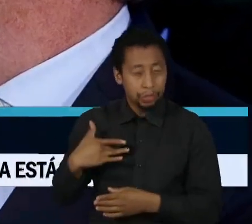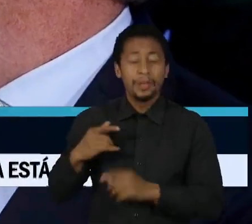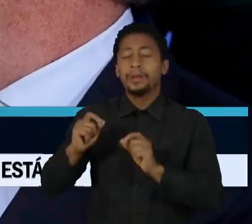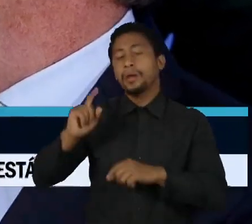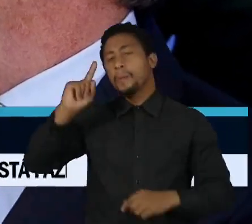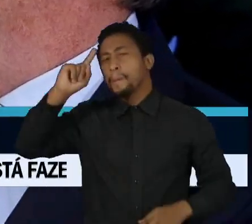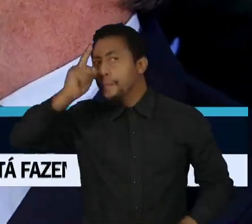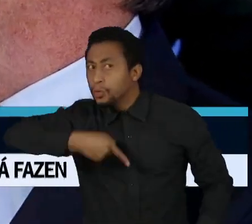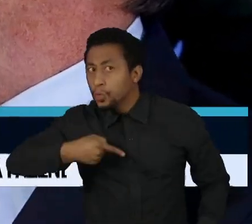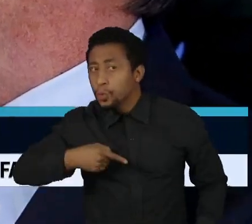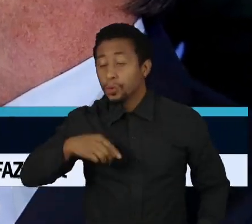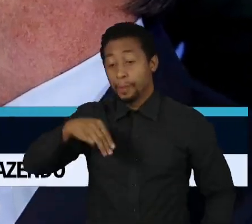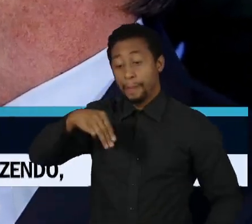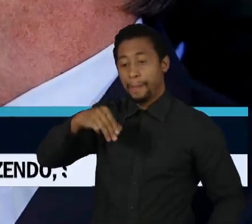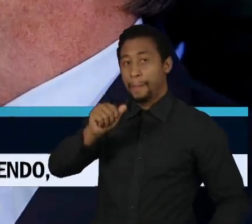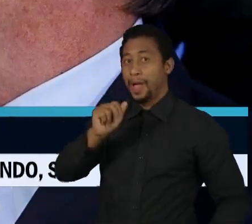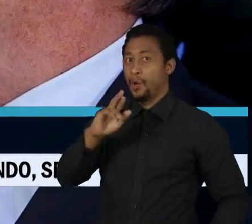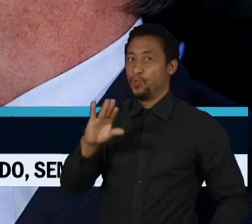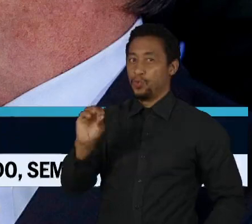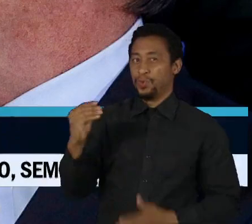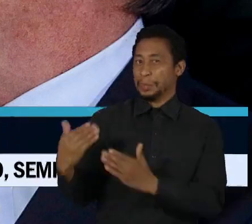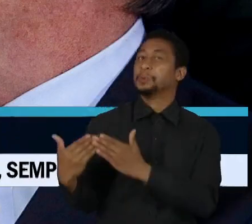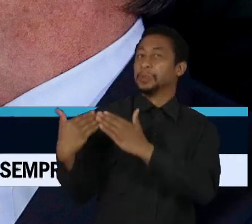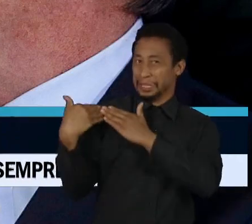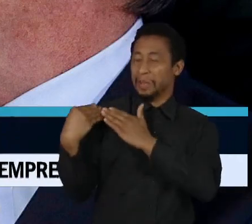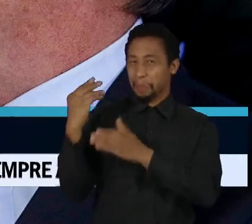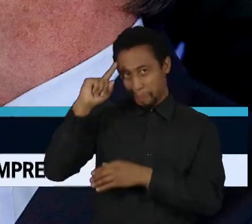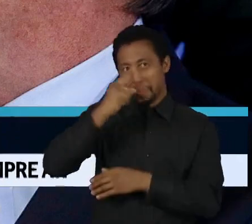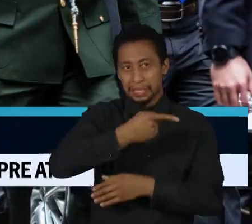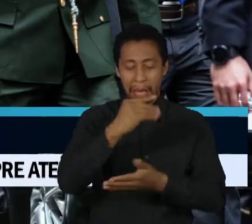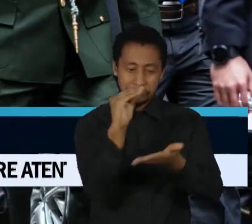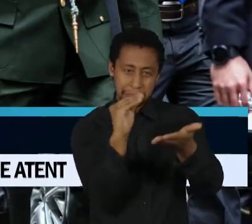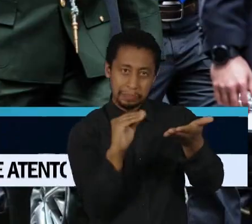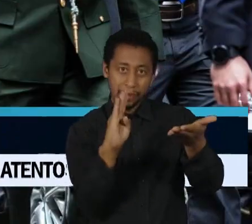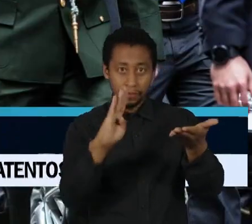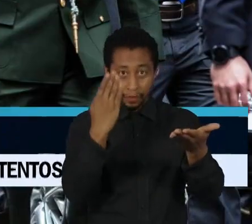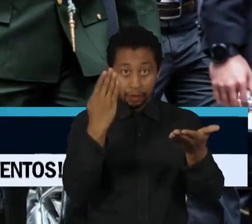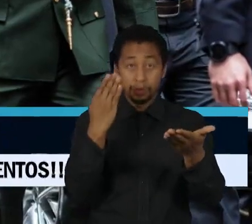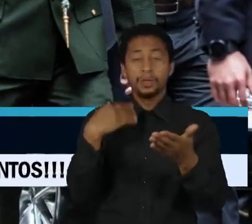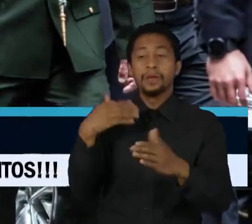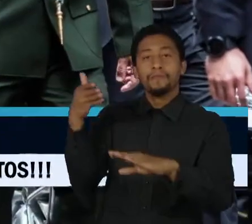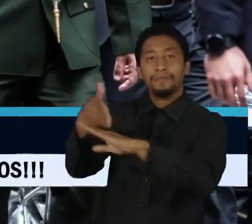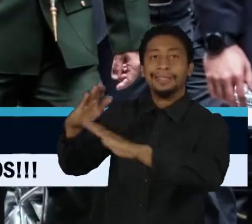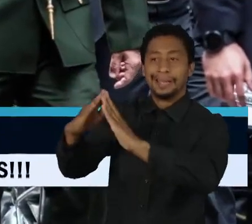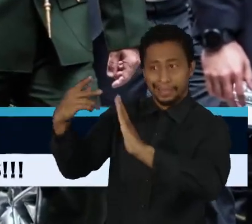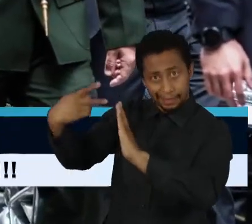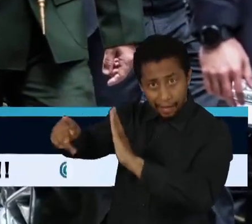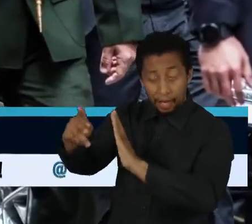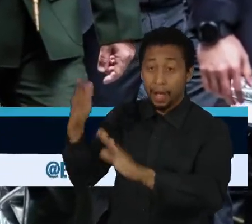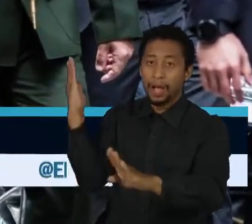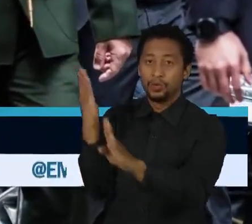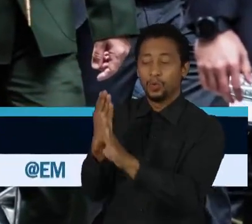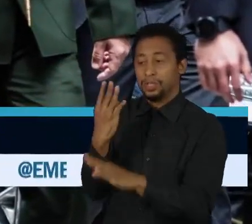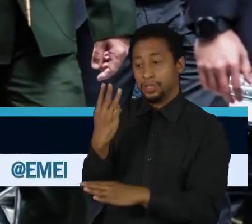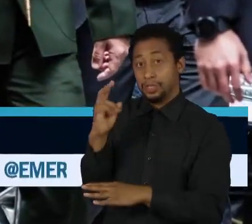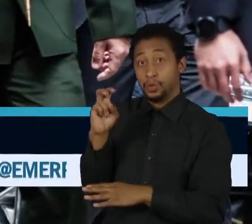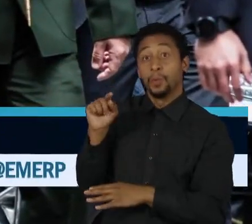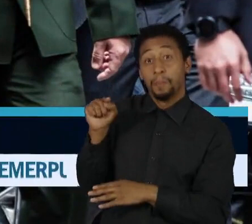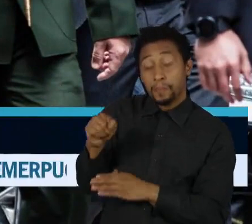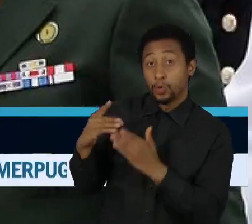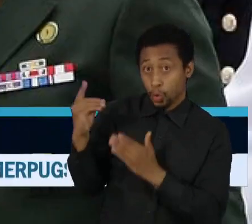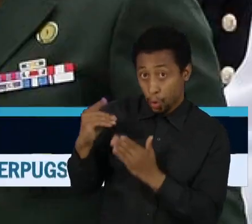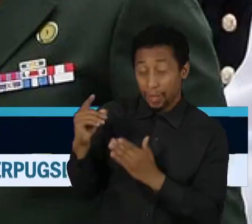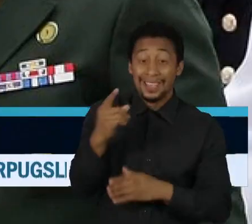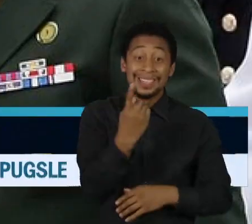crimes seria Mauro Cid. A polícia encontrou na casa dele 35 mil dólares e 16 mil reais em